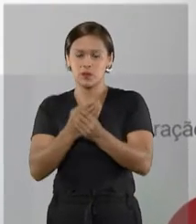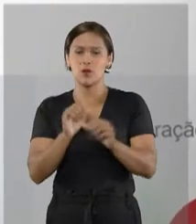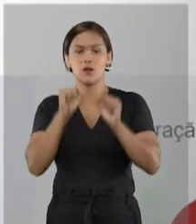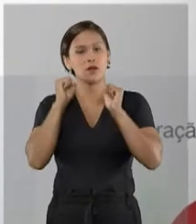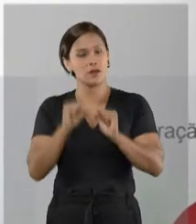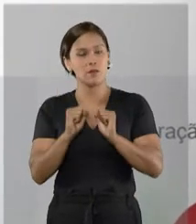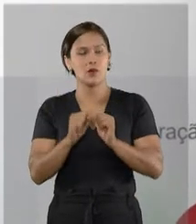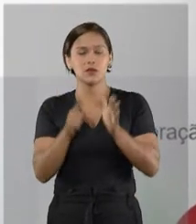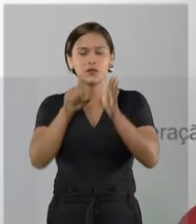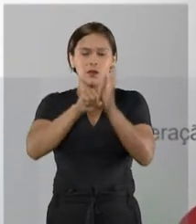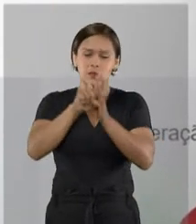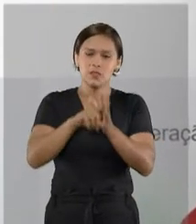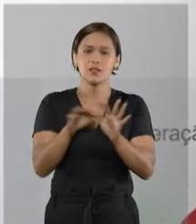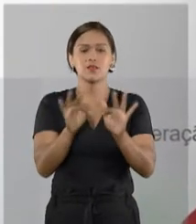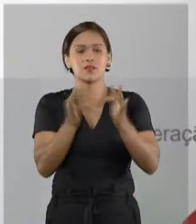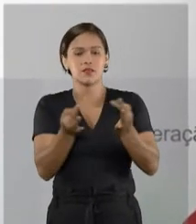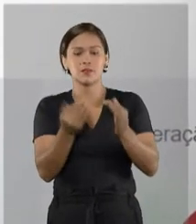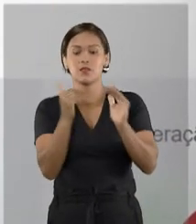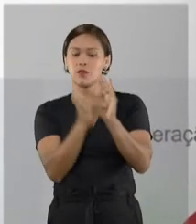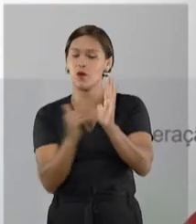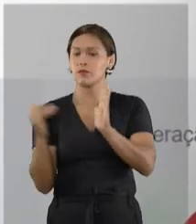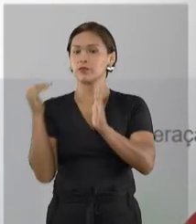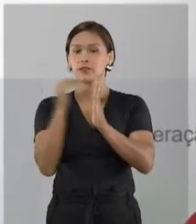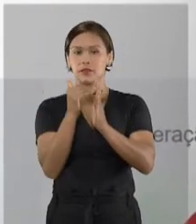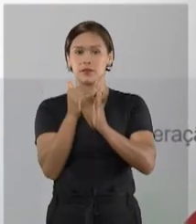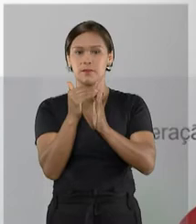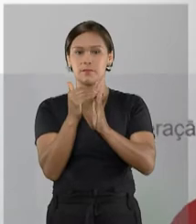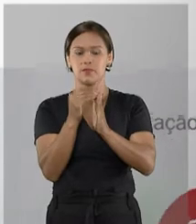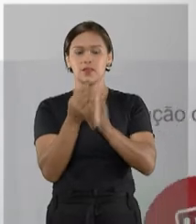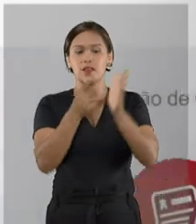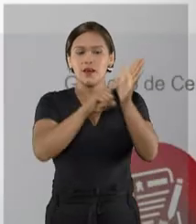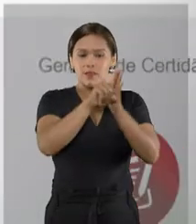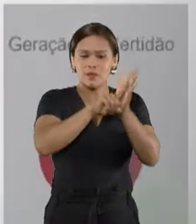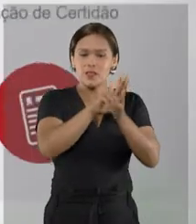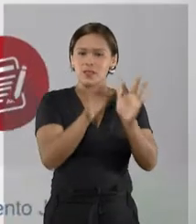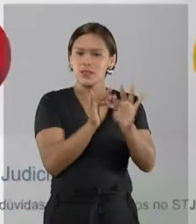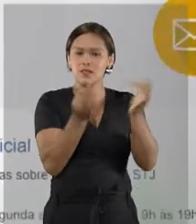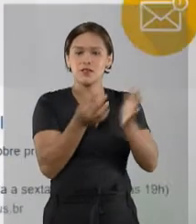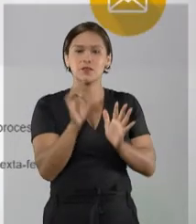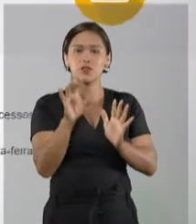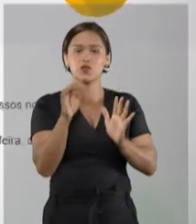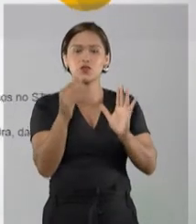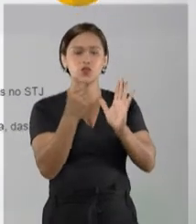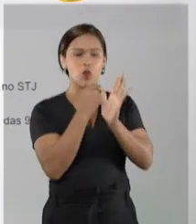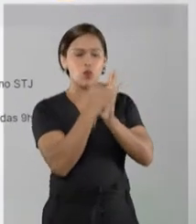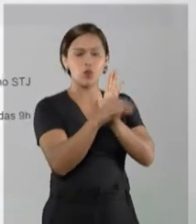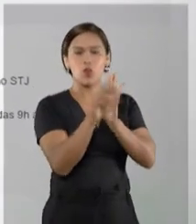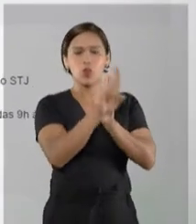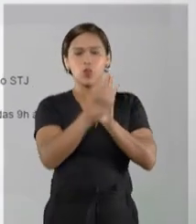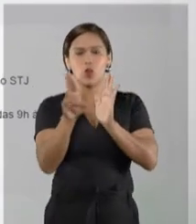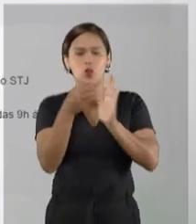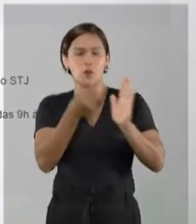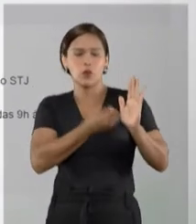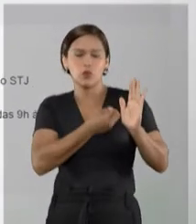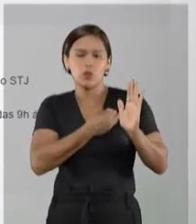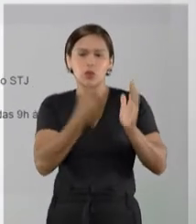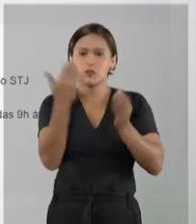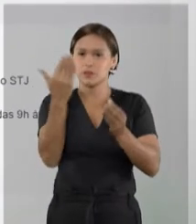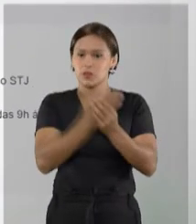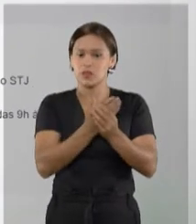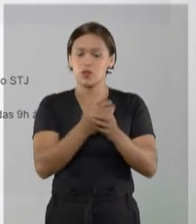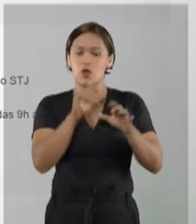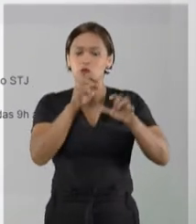processual, que pode ser uma pesquisa simples ou avançada. Na pesquisa simples, basta inserir a classe e o número do